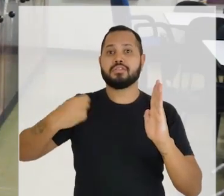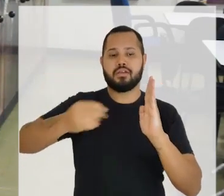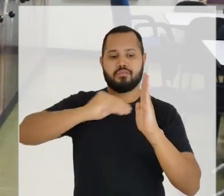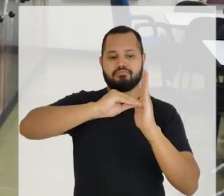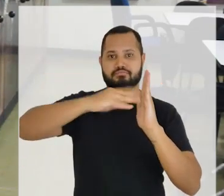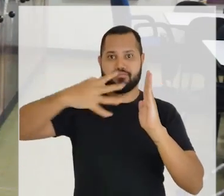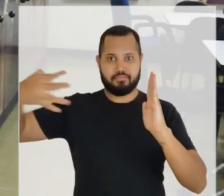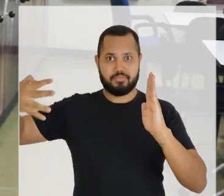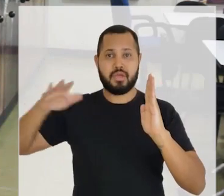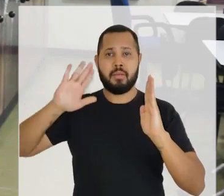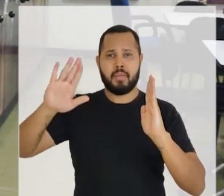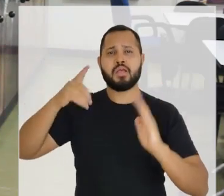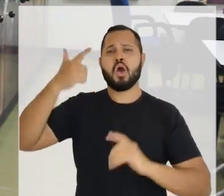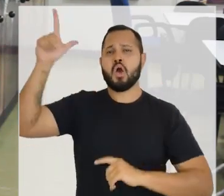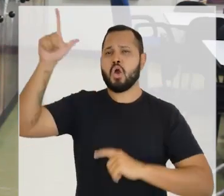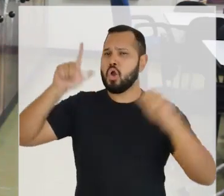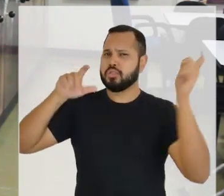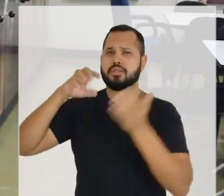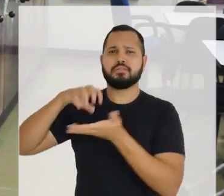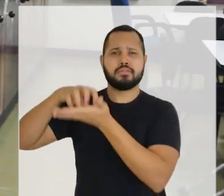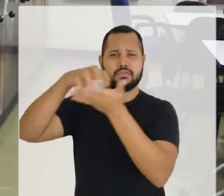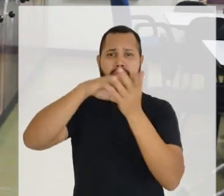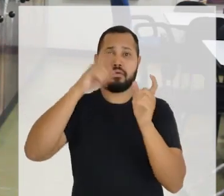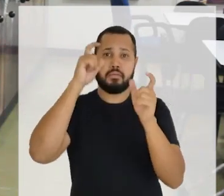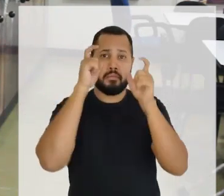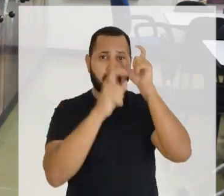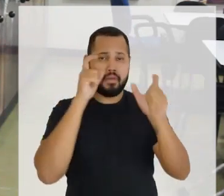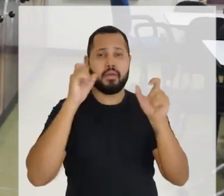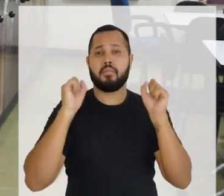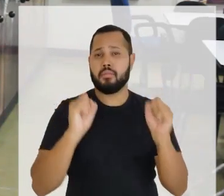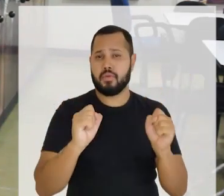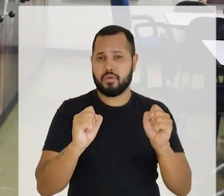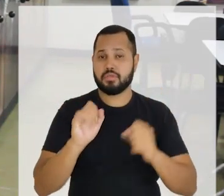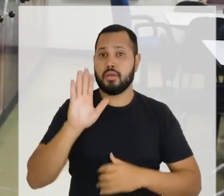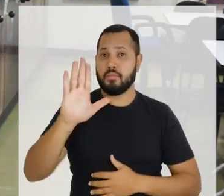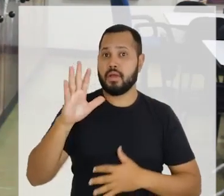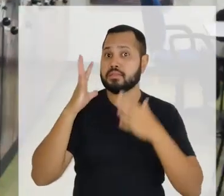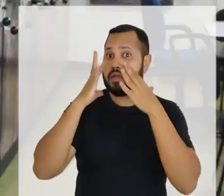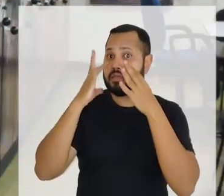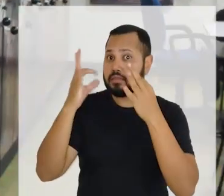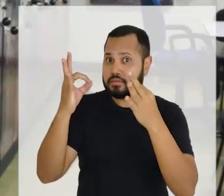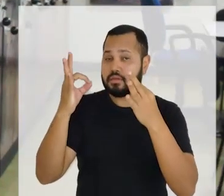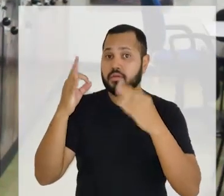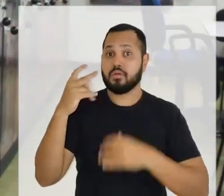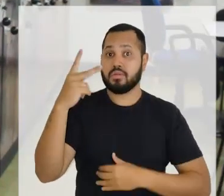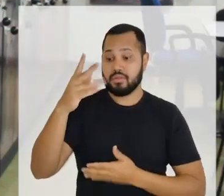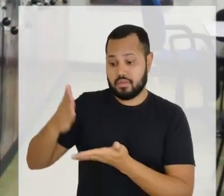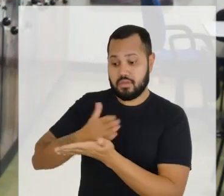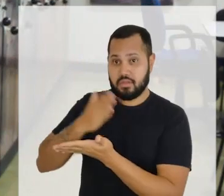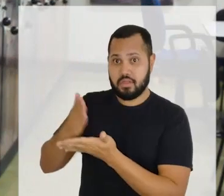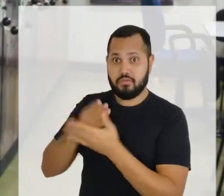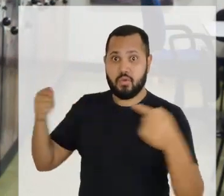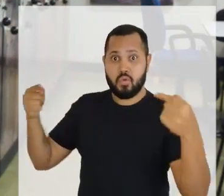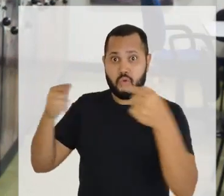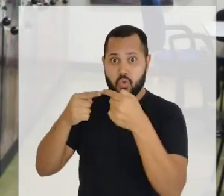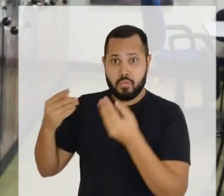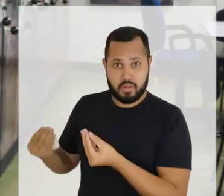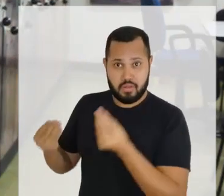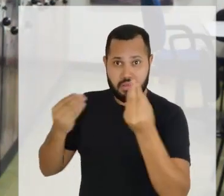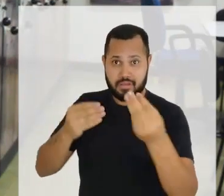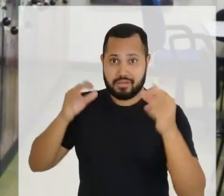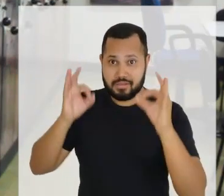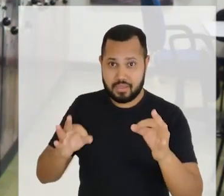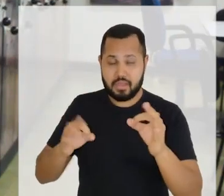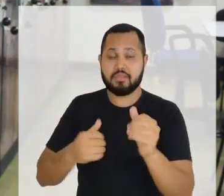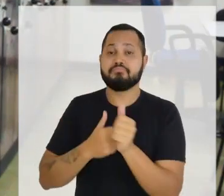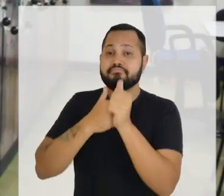UFAM. Mas, outras instituições também podem sinalizar interesse. Mas, atento. Para que os seus livros